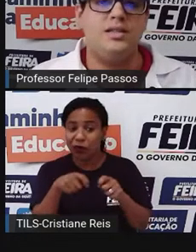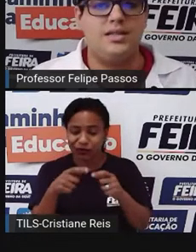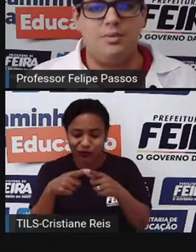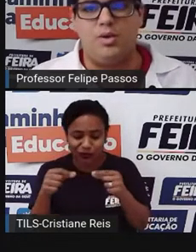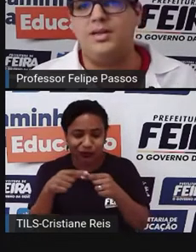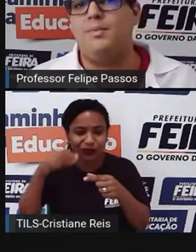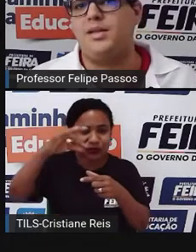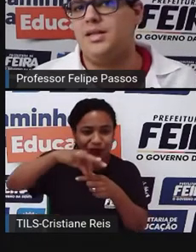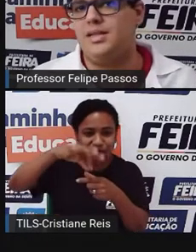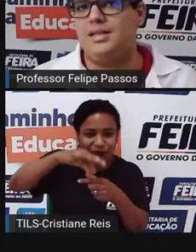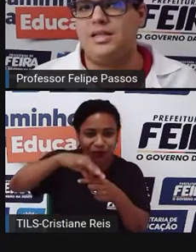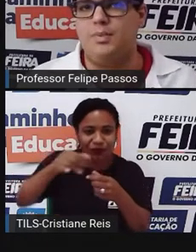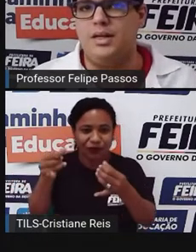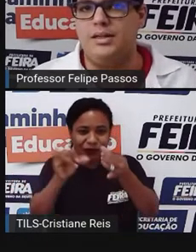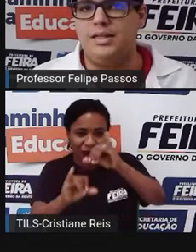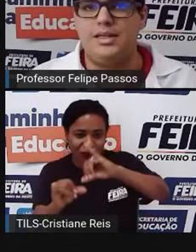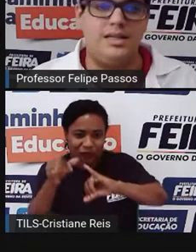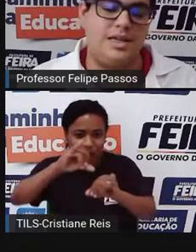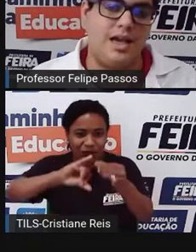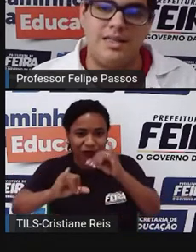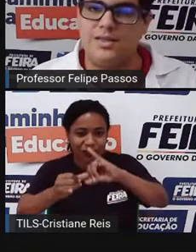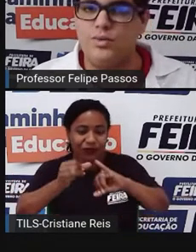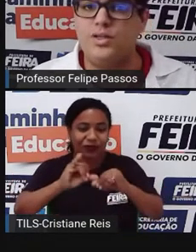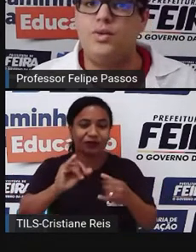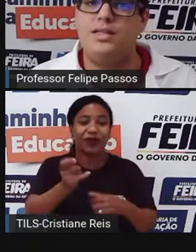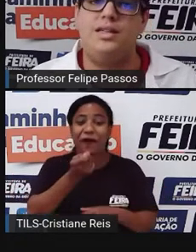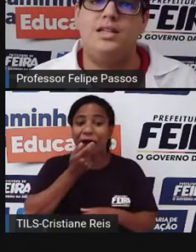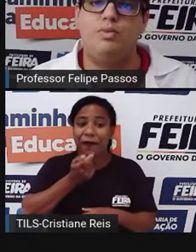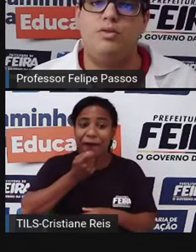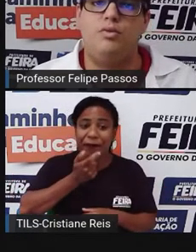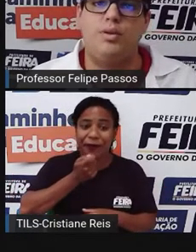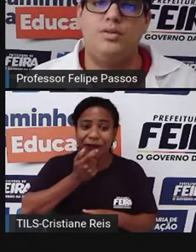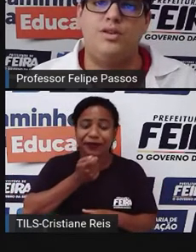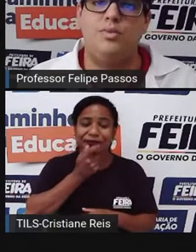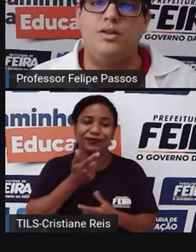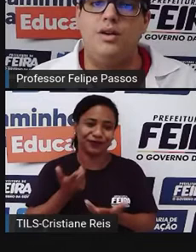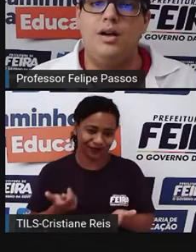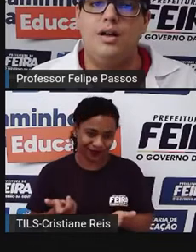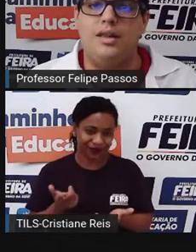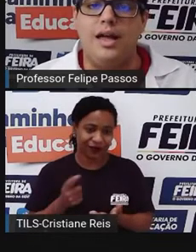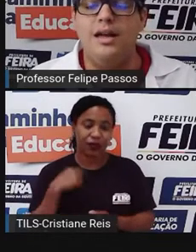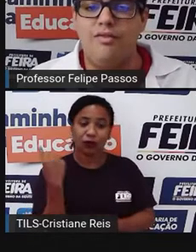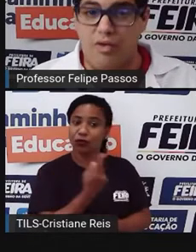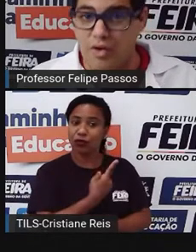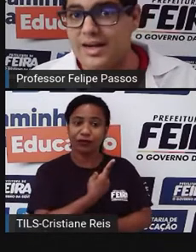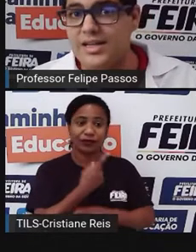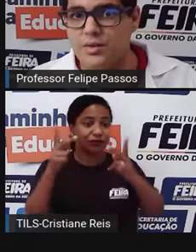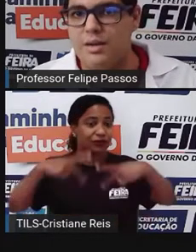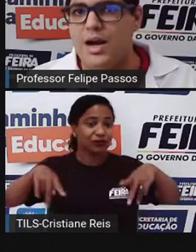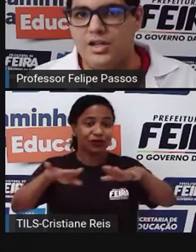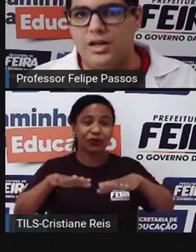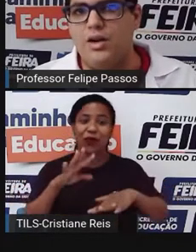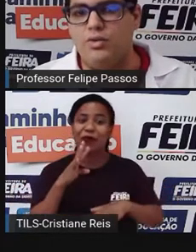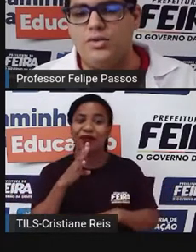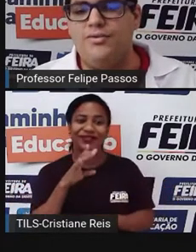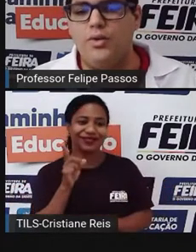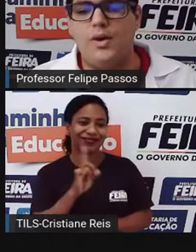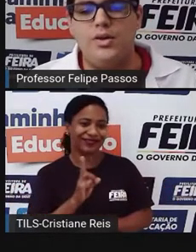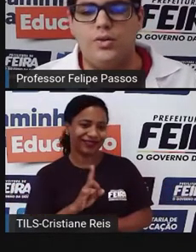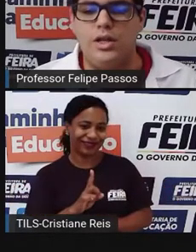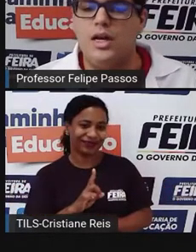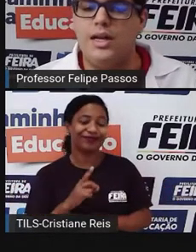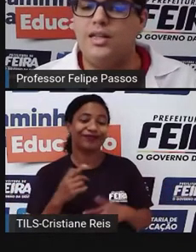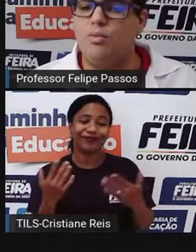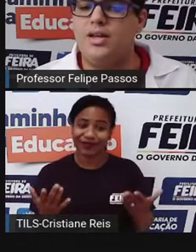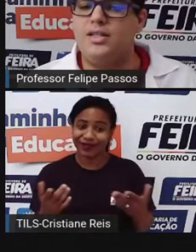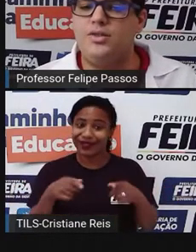substâncias que podem estar presentes nessas plantas e que ainda são desconhecidas pelo ser humano, né? Fora a questão climática, que é o nosso foco